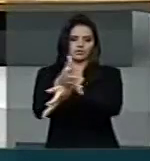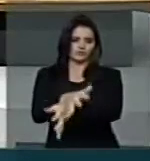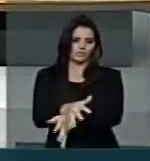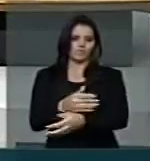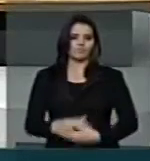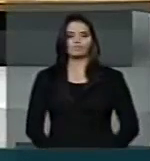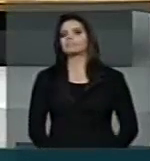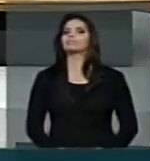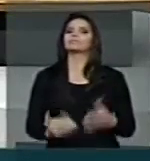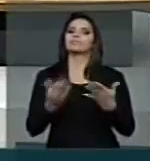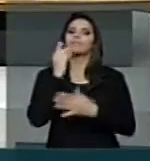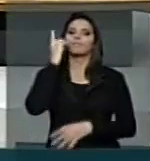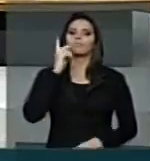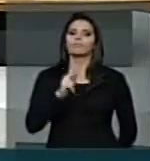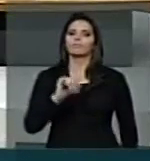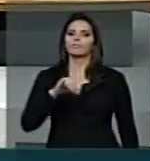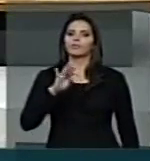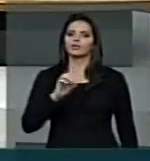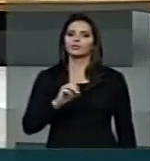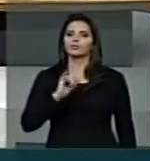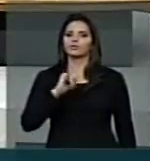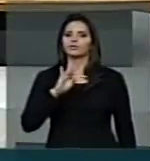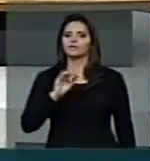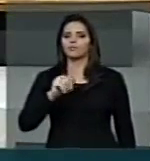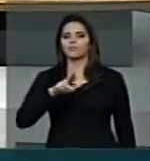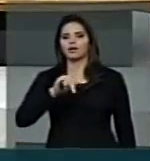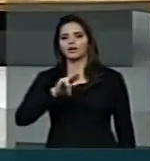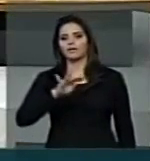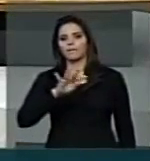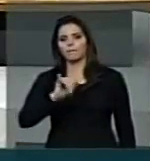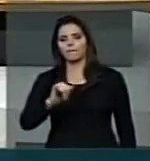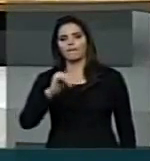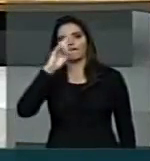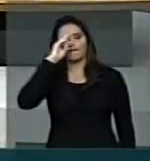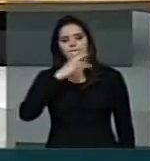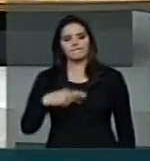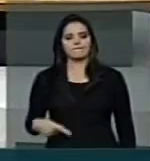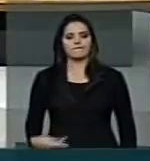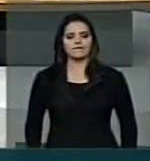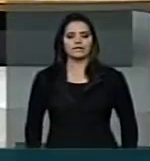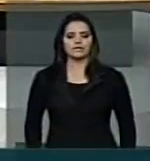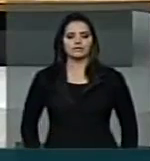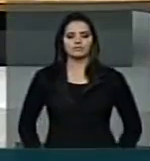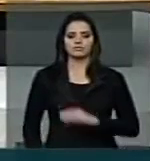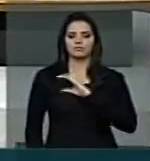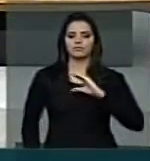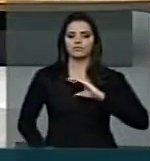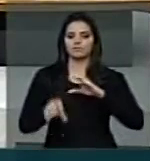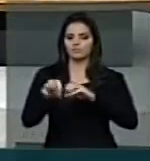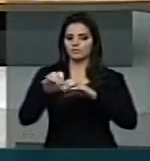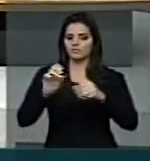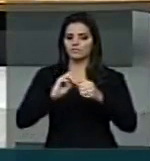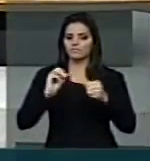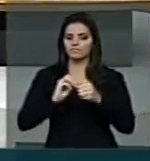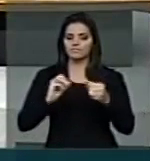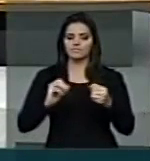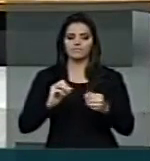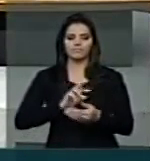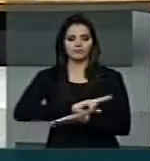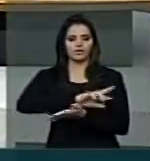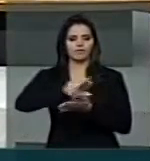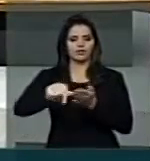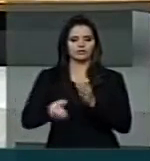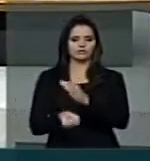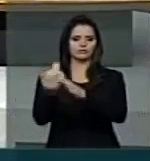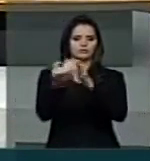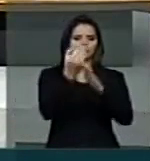A palavra do deputado Pinto Itamaraty. Senhor presidente, a Comissão de Educação está realizando em várias cidades